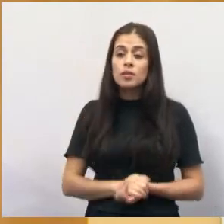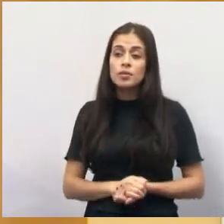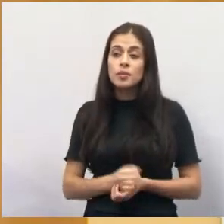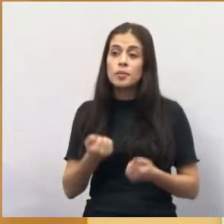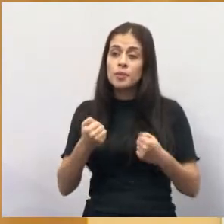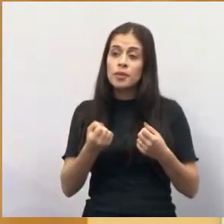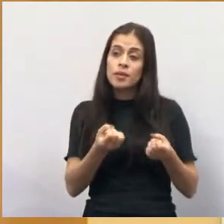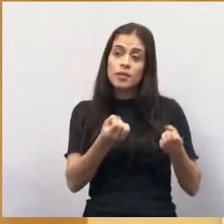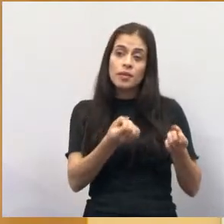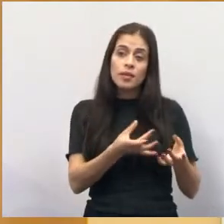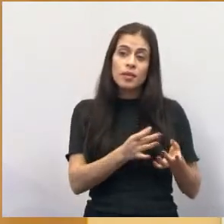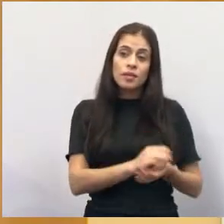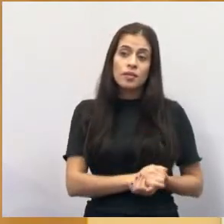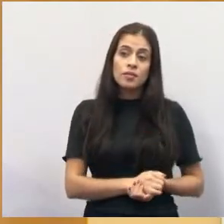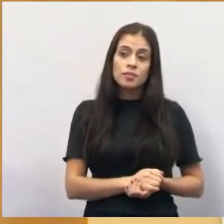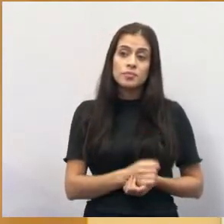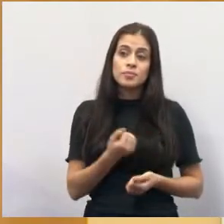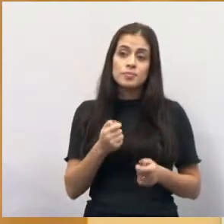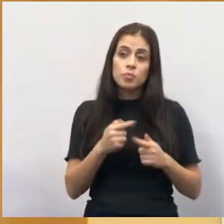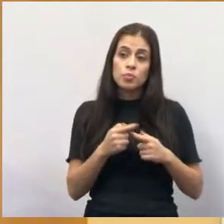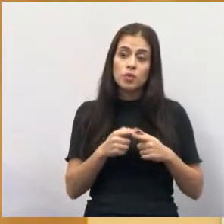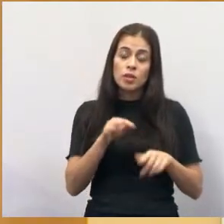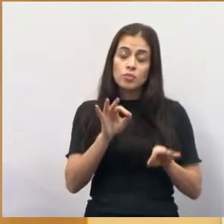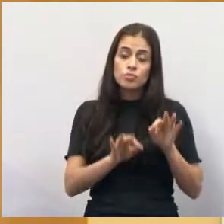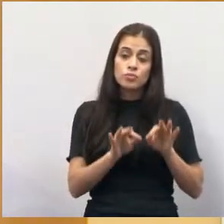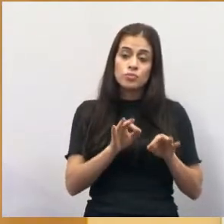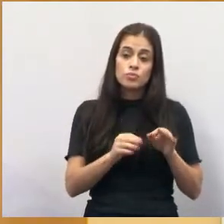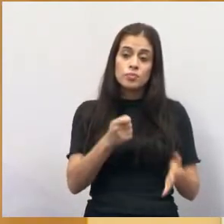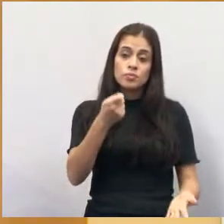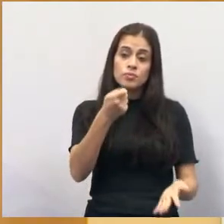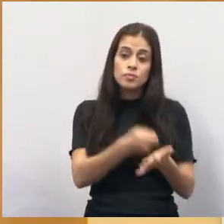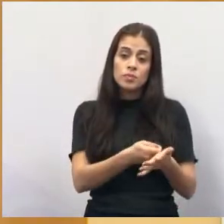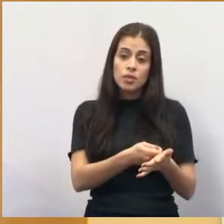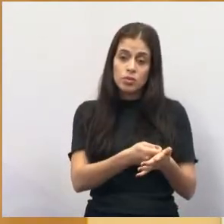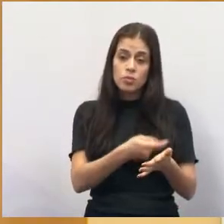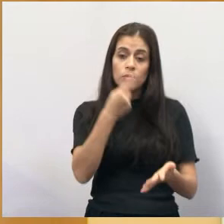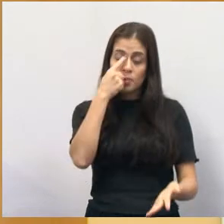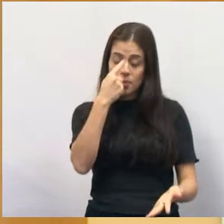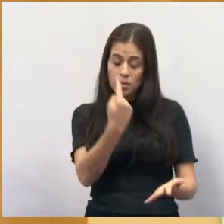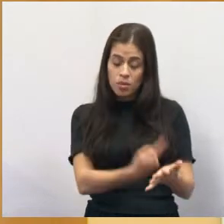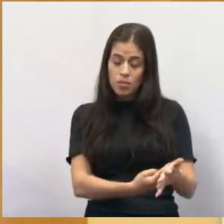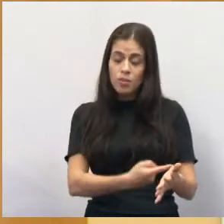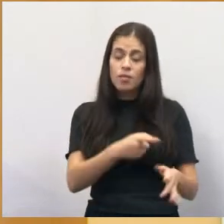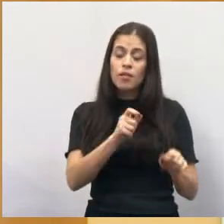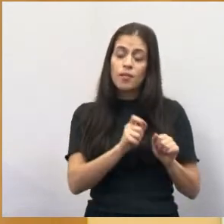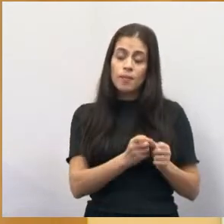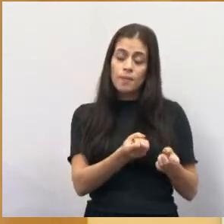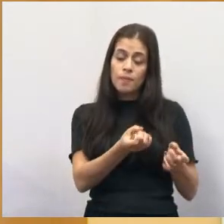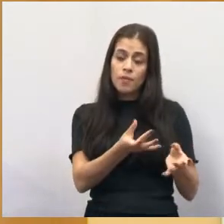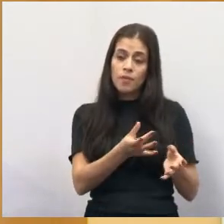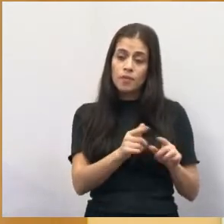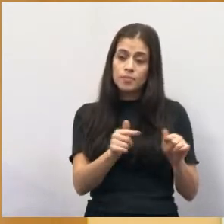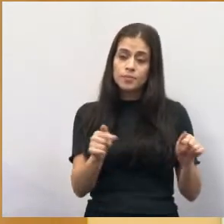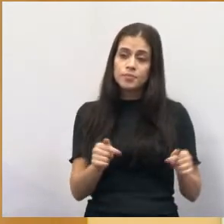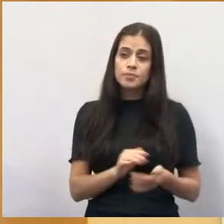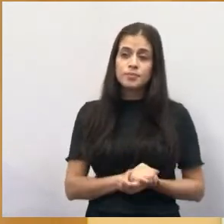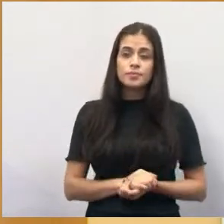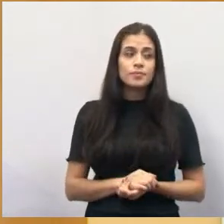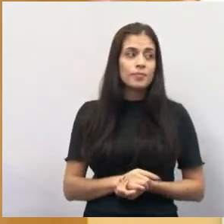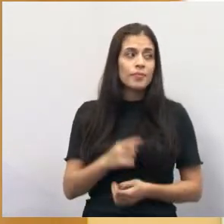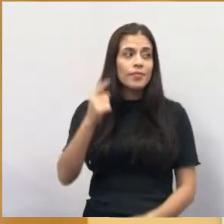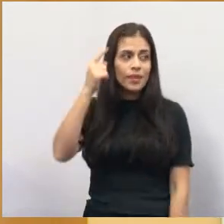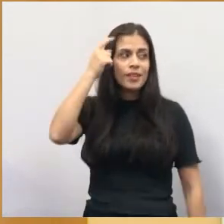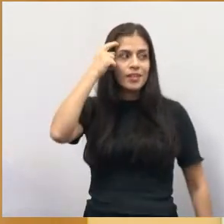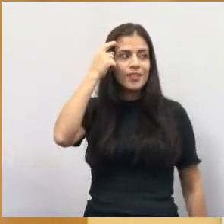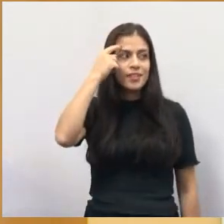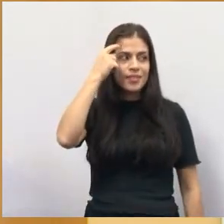vontade própria? Devolveu porque a Justiça mandou ele devolver terra pública? Estou pensando, vereador Hernani, que daqui a pouco